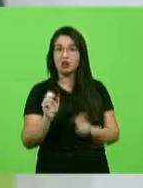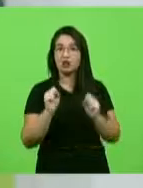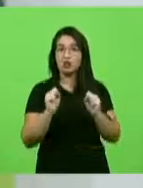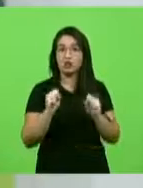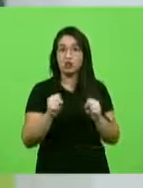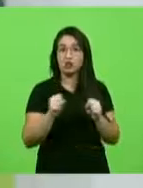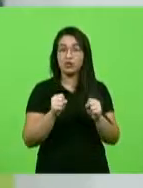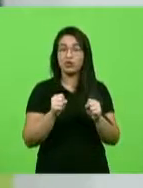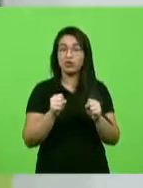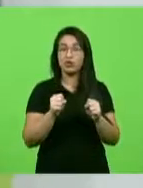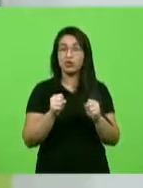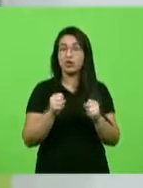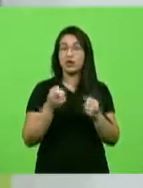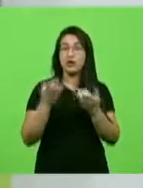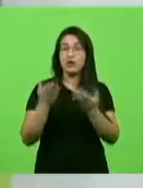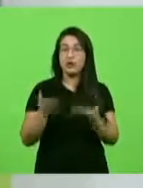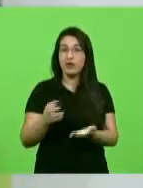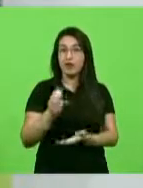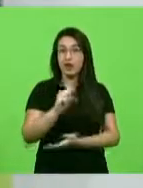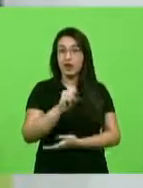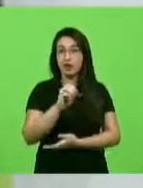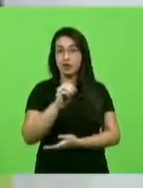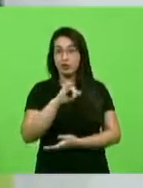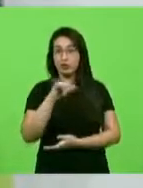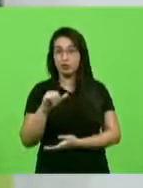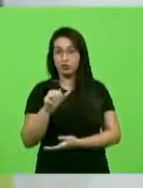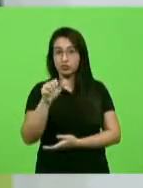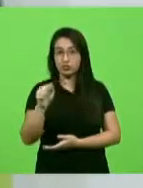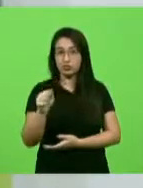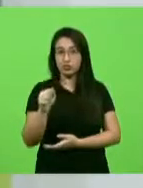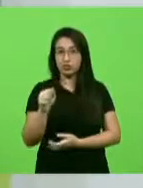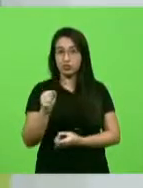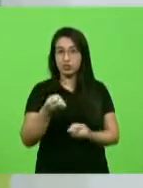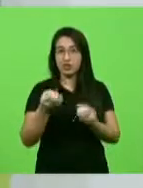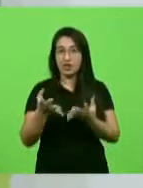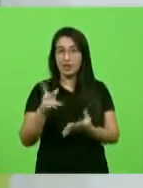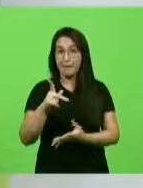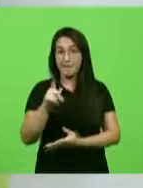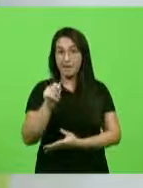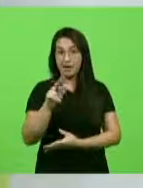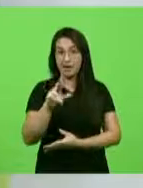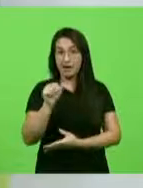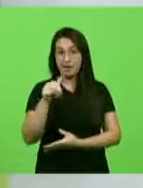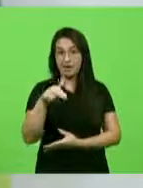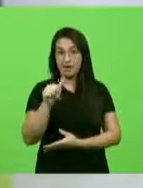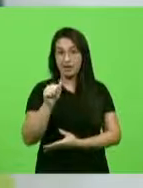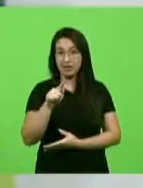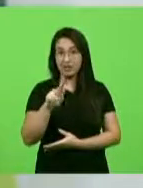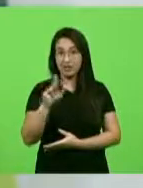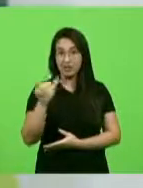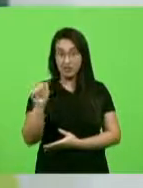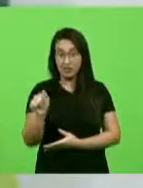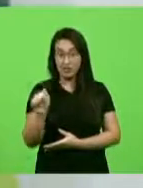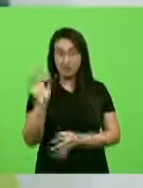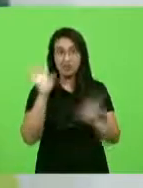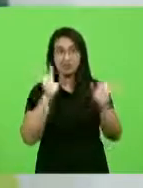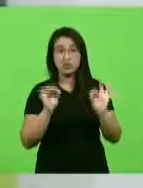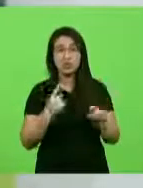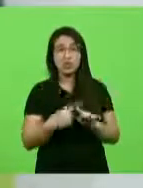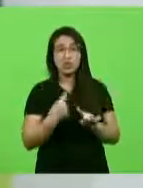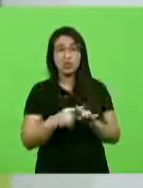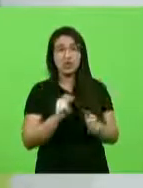Francisco do Sul e ir lá por Paranaguá e eu não sei por que que não fazem isso porque trata-se de um paiol